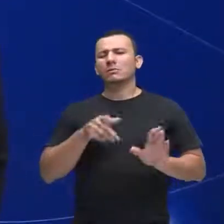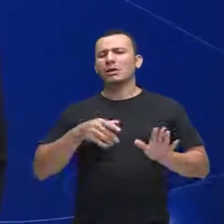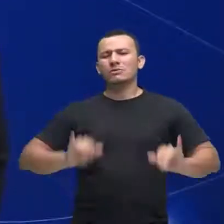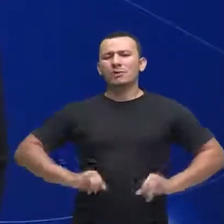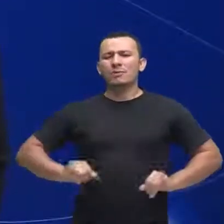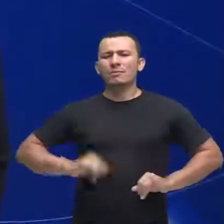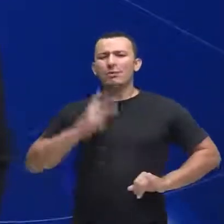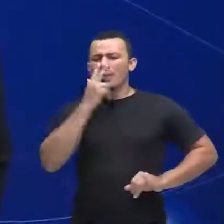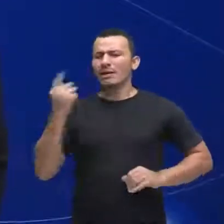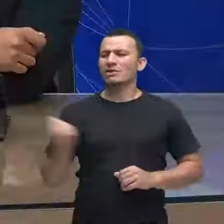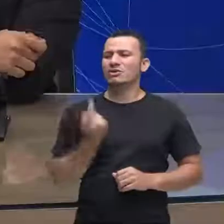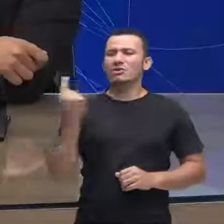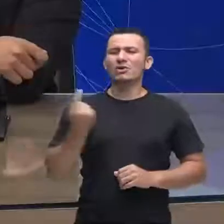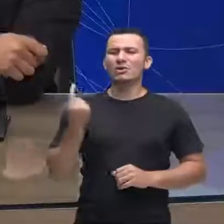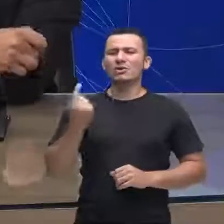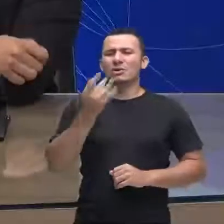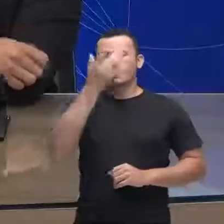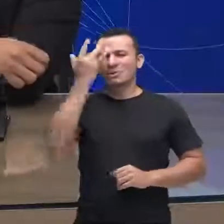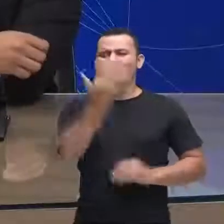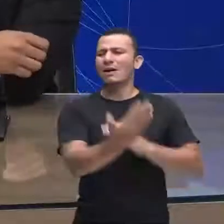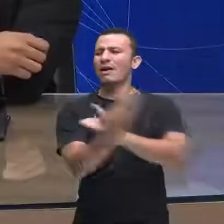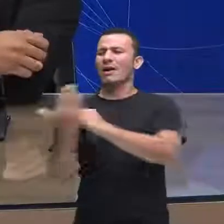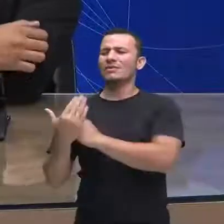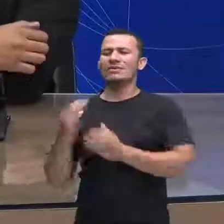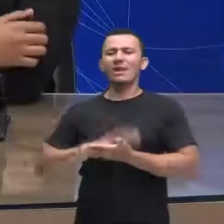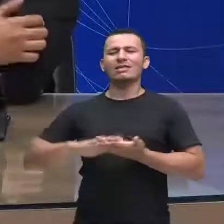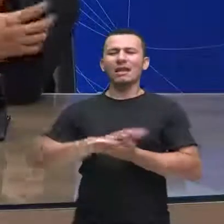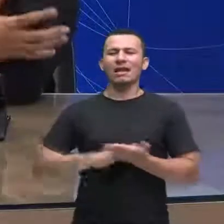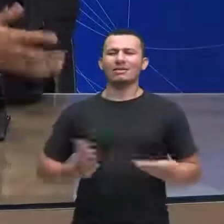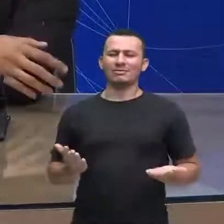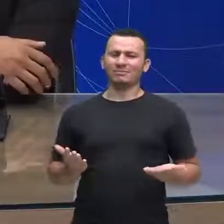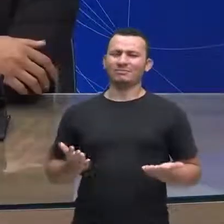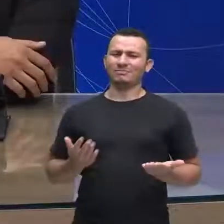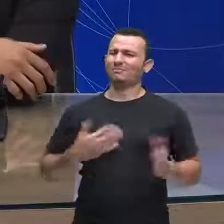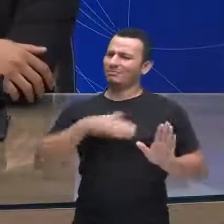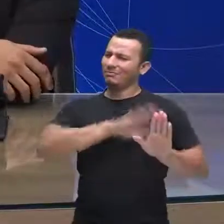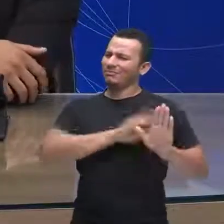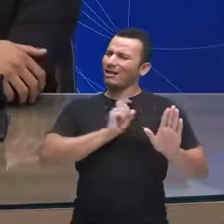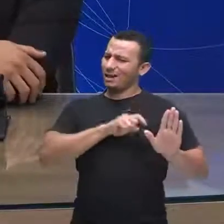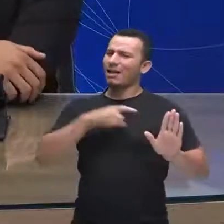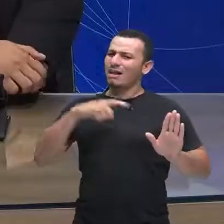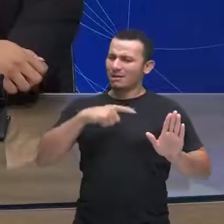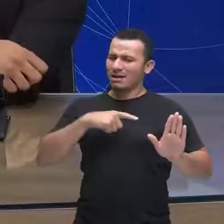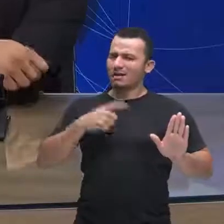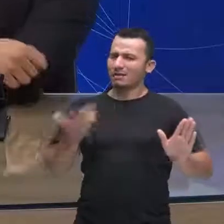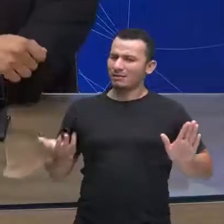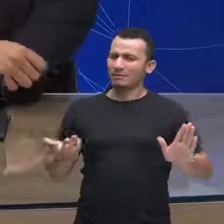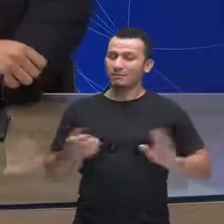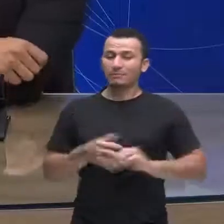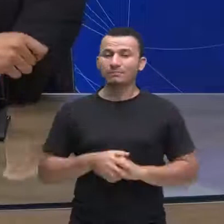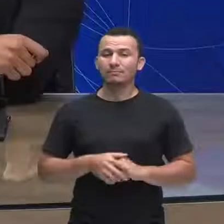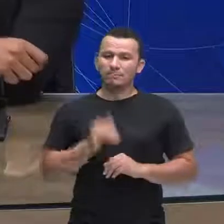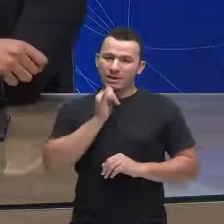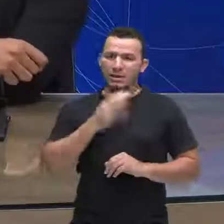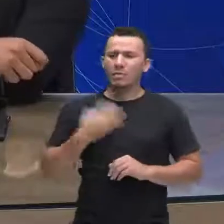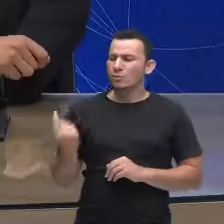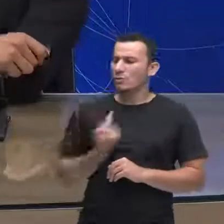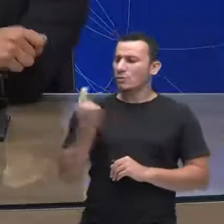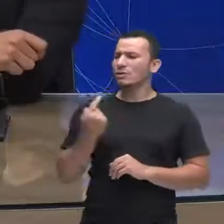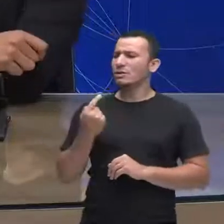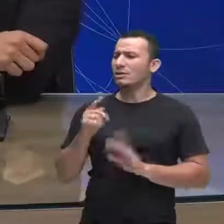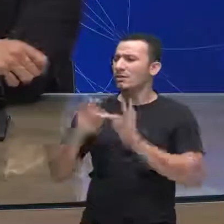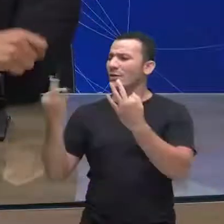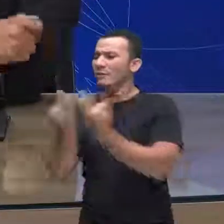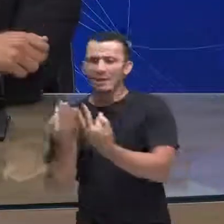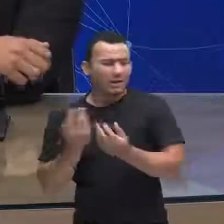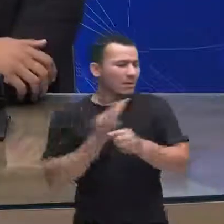sozinho e que ninguém vai poder ajudar a gente então ai estou sozinho não posso contar com minha mãe com meu pai com meus amigos